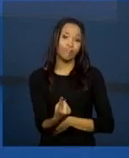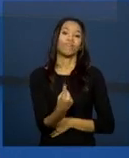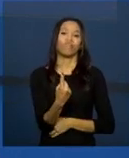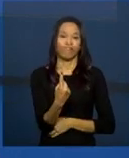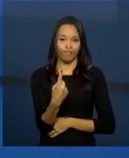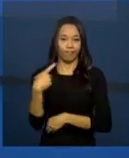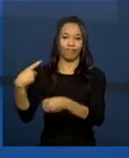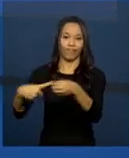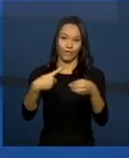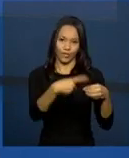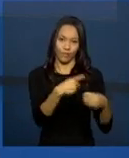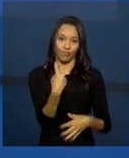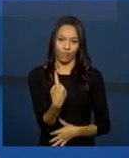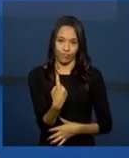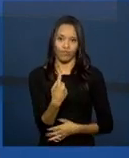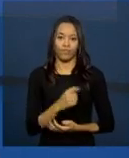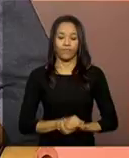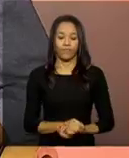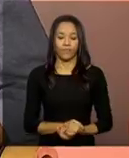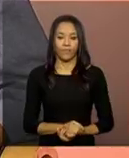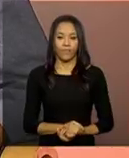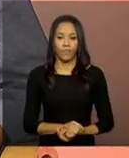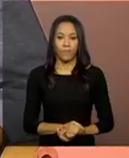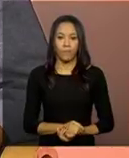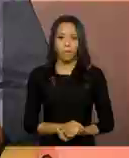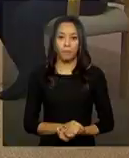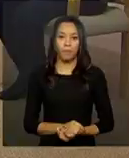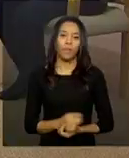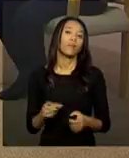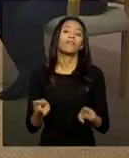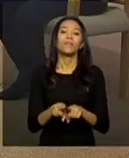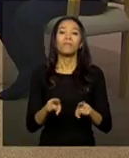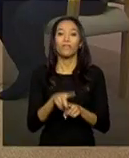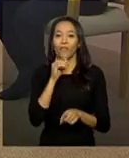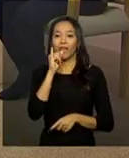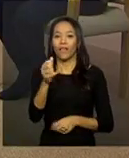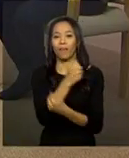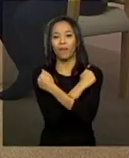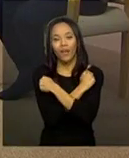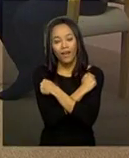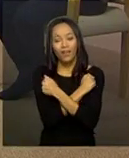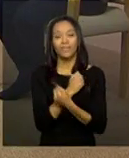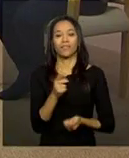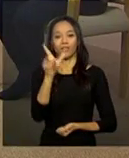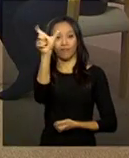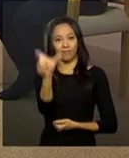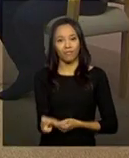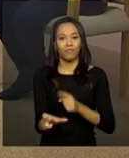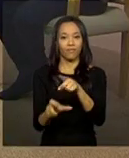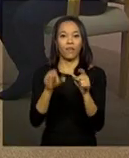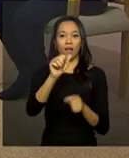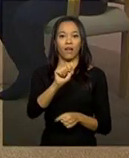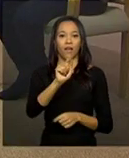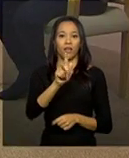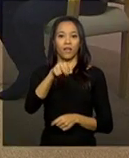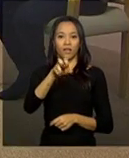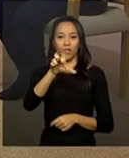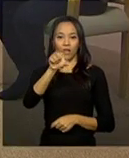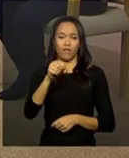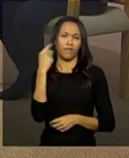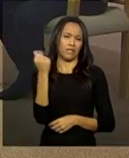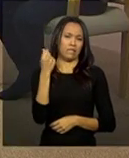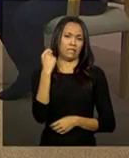municípios. Sim, pode. Agnello, também um abraço. Faz tempo que a gente não conversa, mas ele sempre nos tem